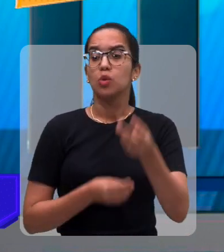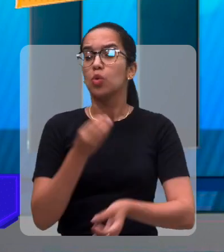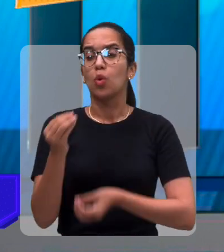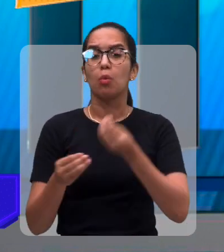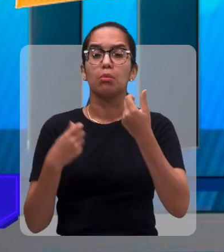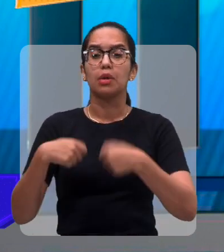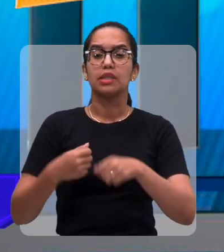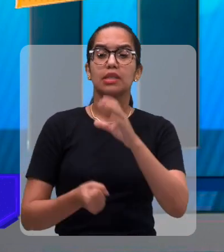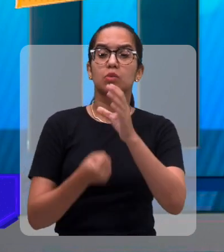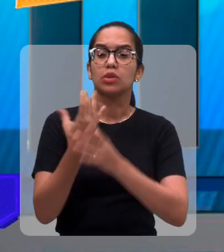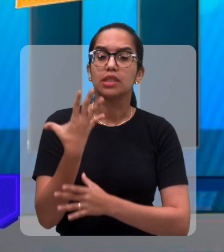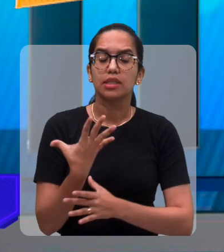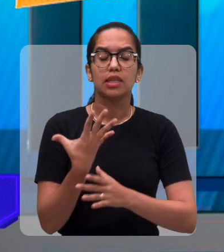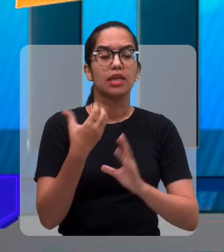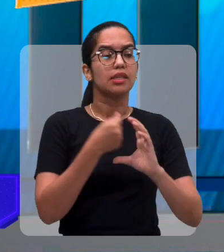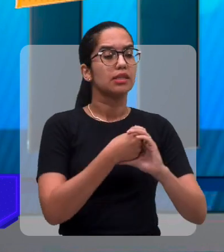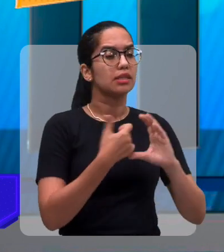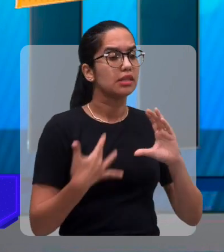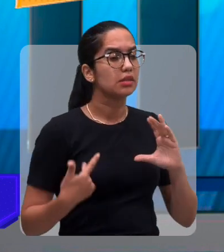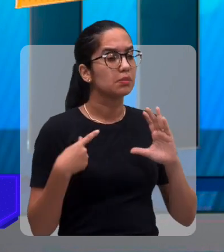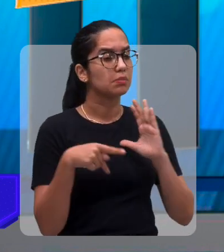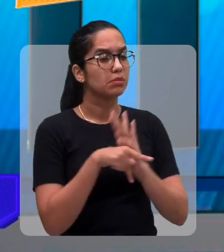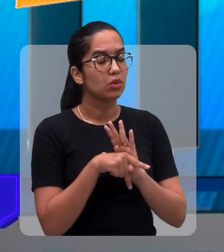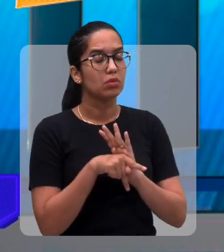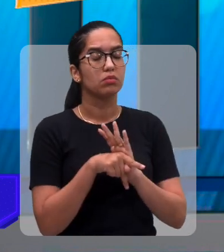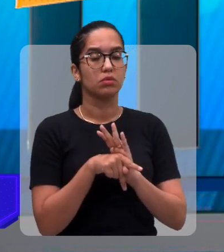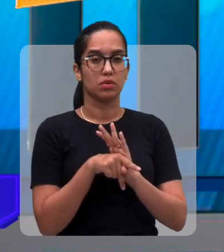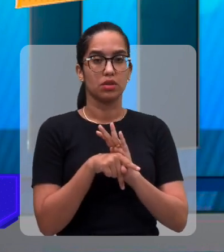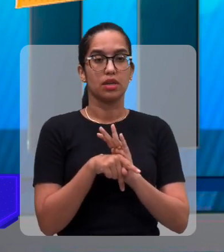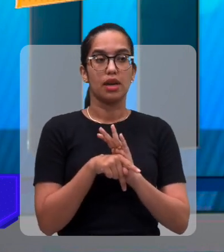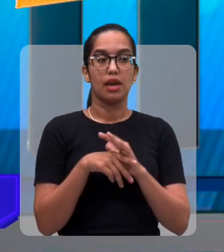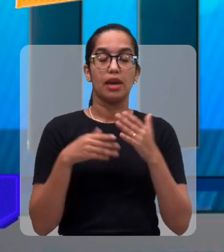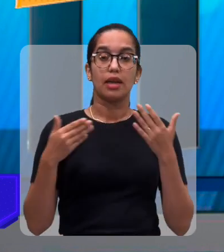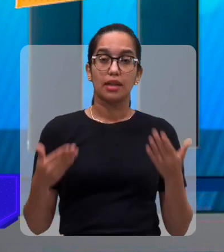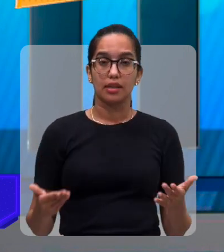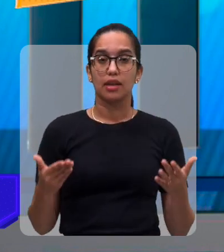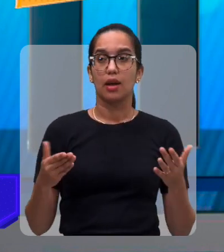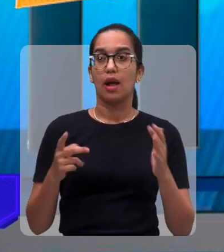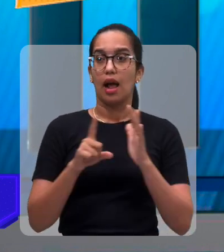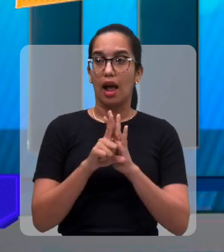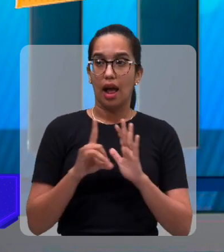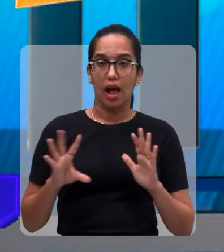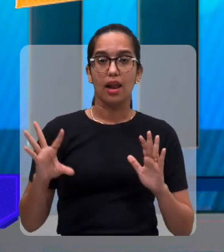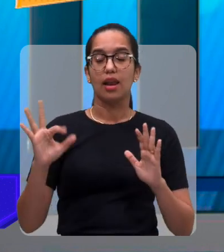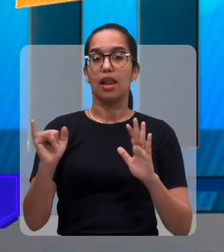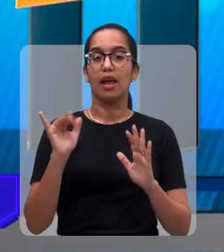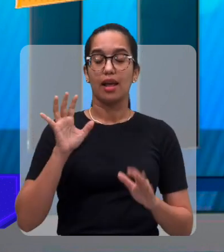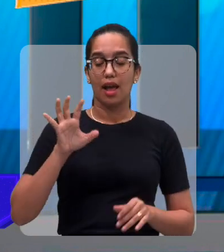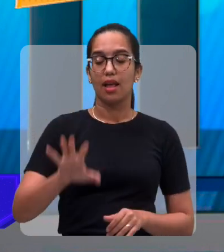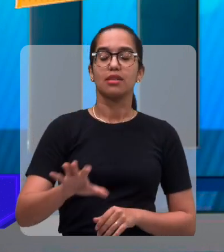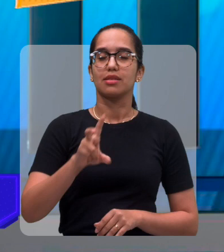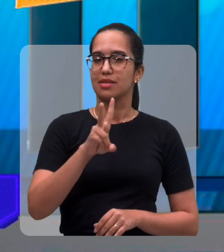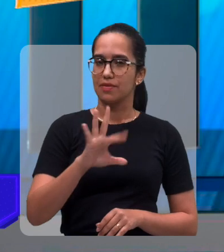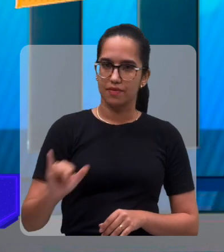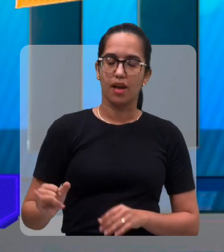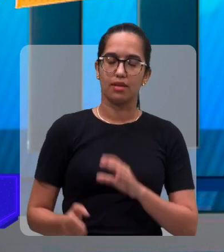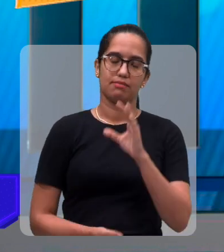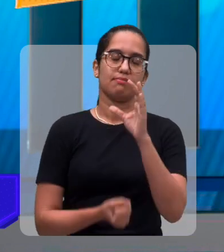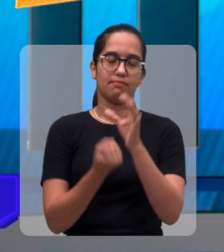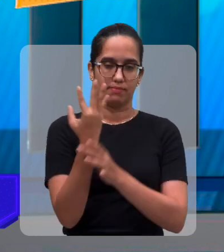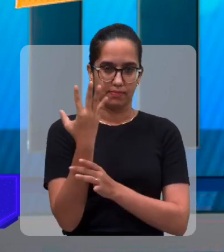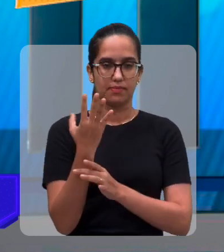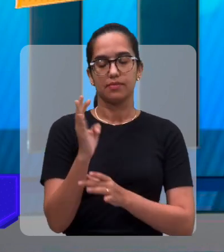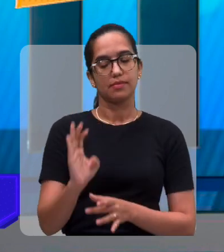feito. E aí, desta situação, é que as leis serão implantadas e certamente